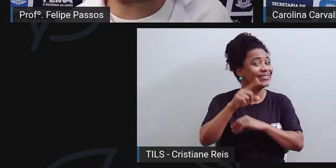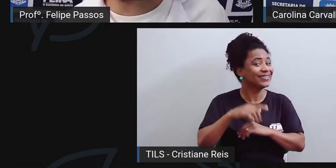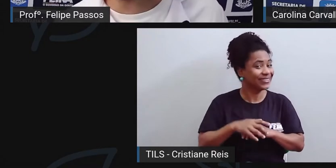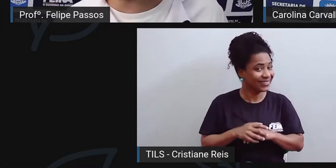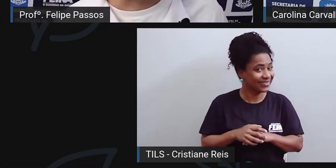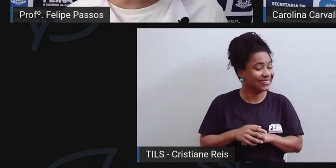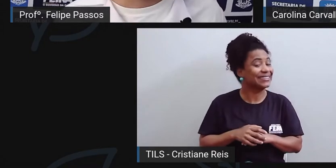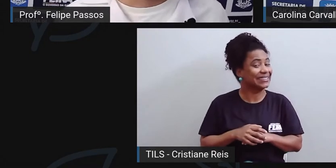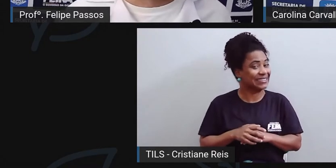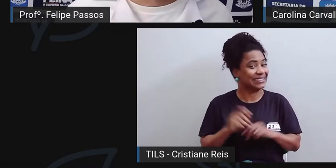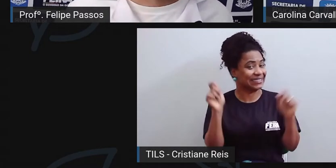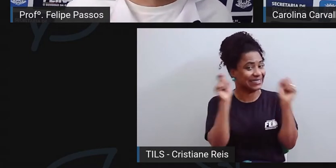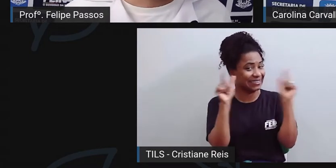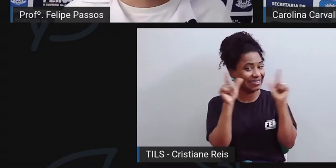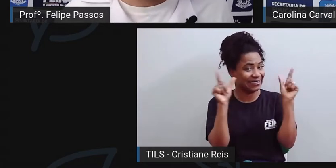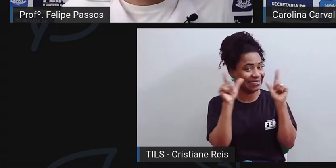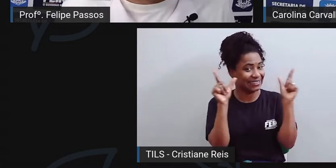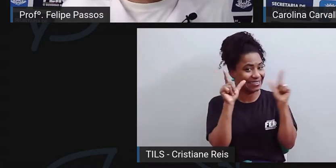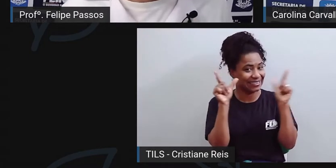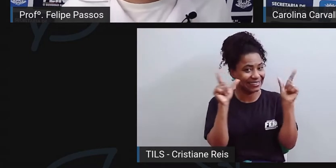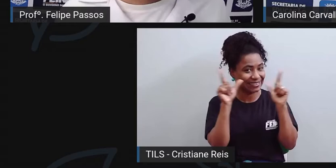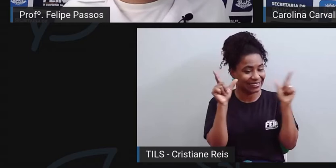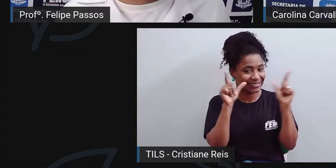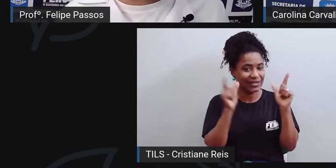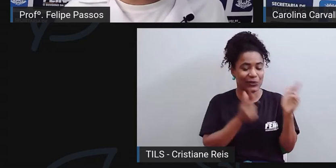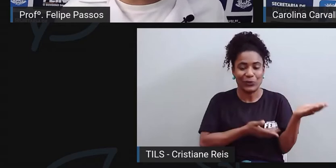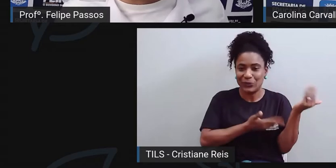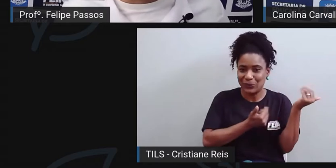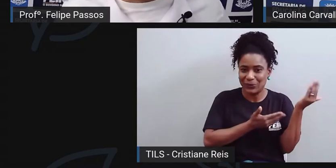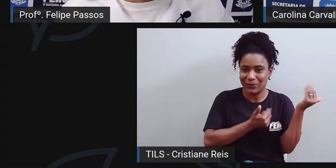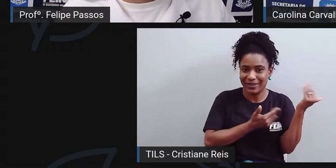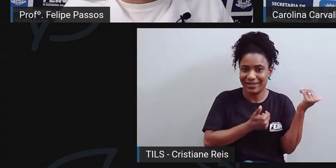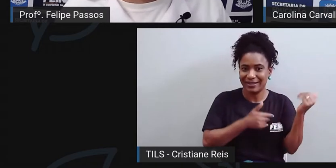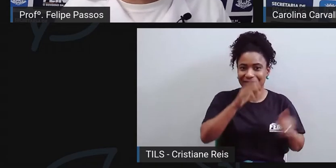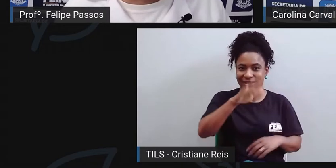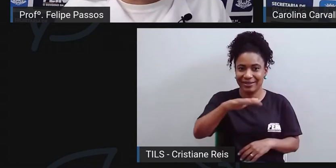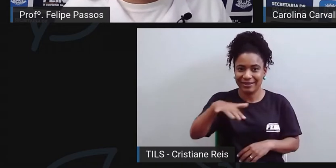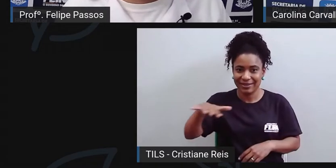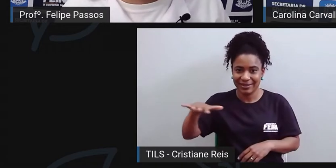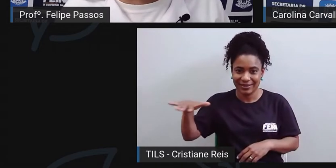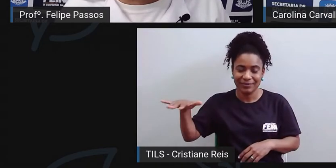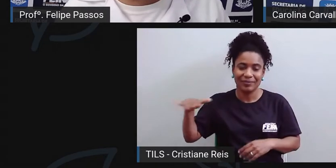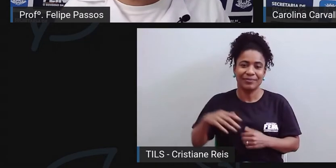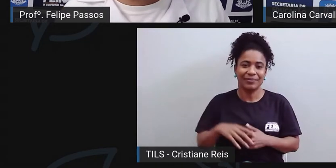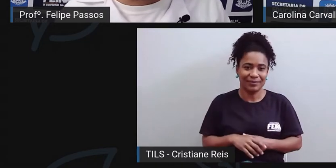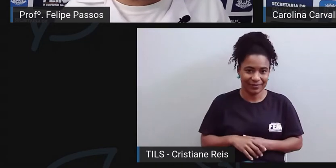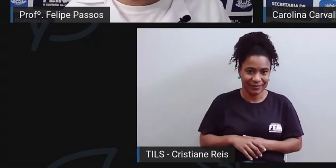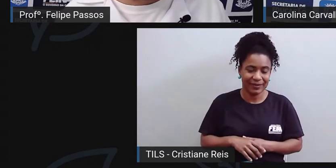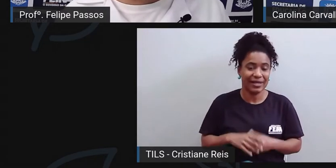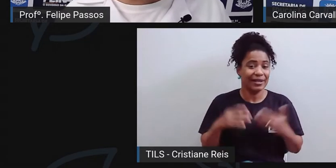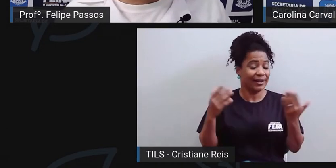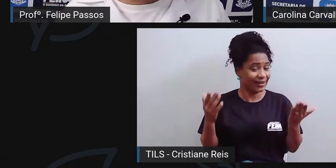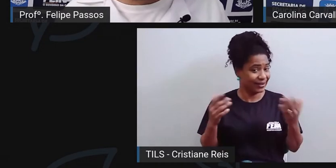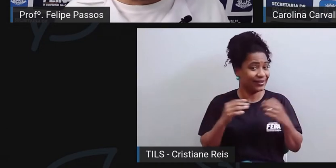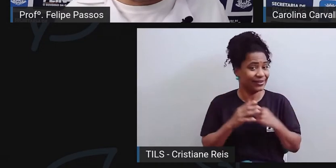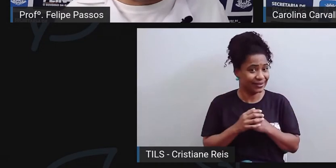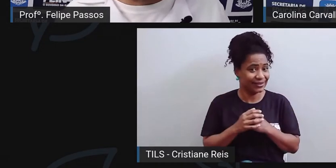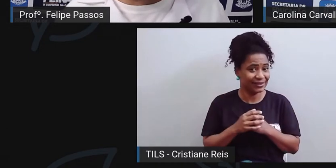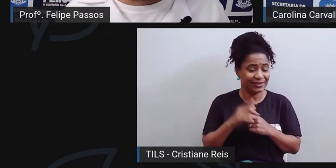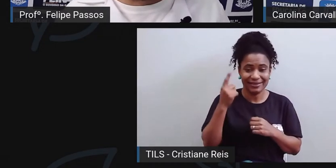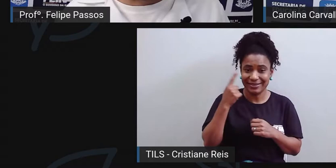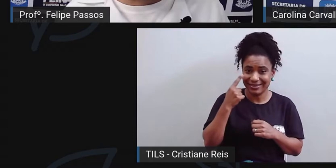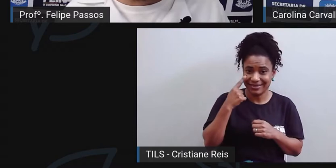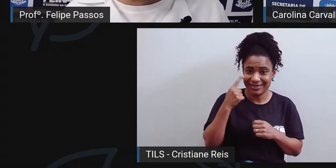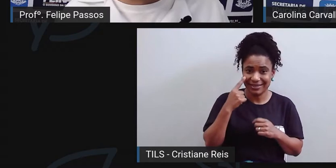Nossas crianças, adolescentes, os jovens, em geral, eles estão muito imersos nesse mundo digital. E a gente vê